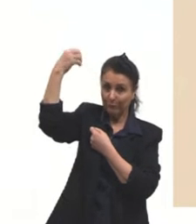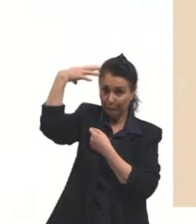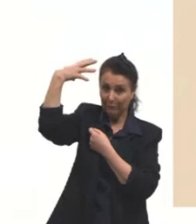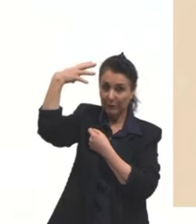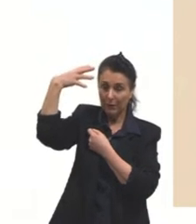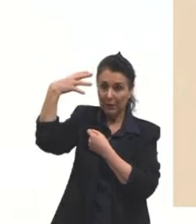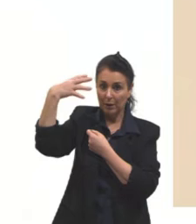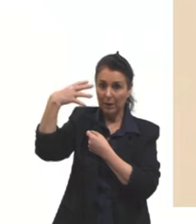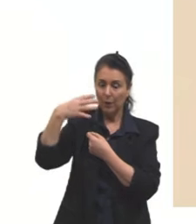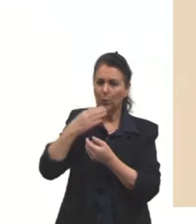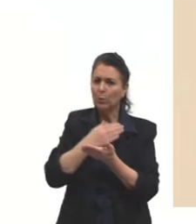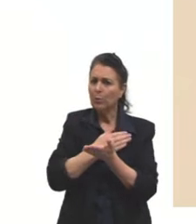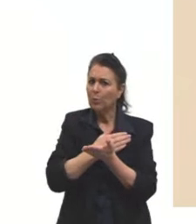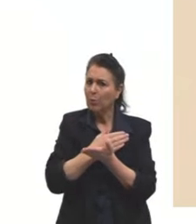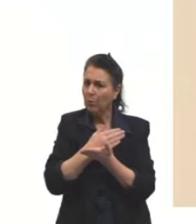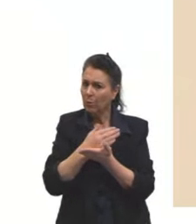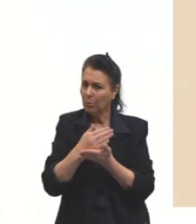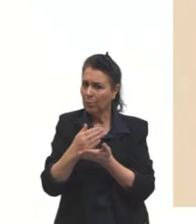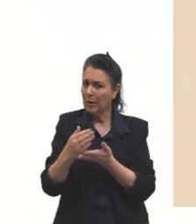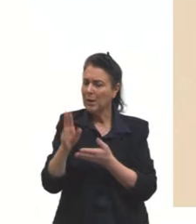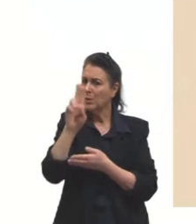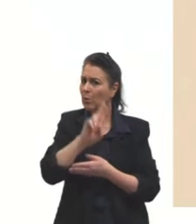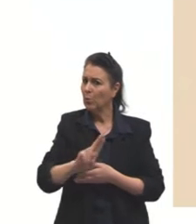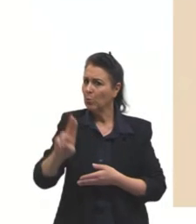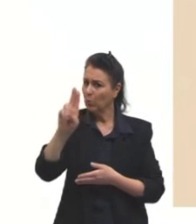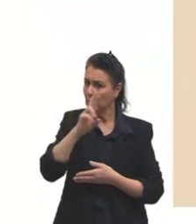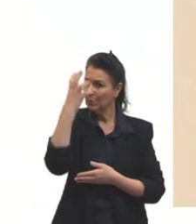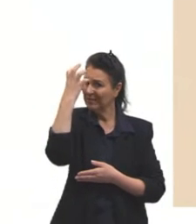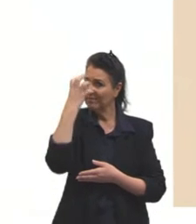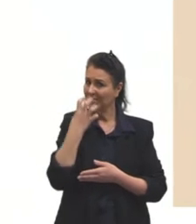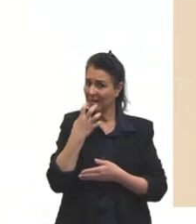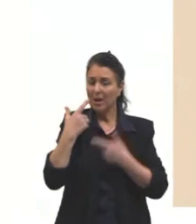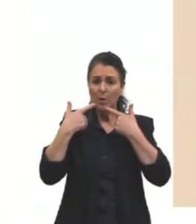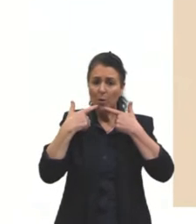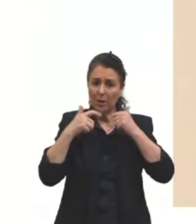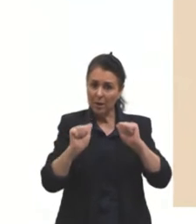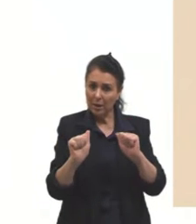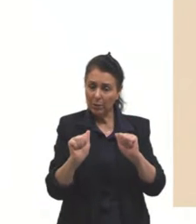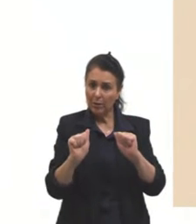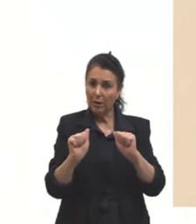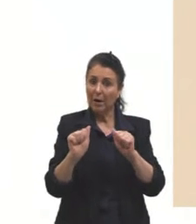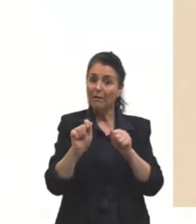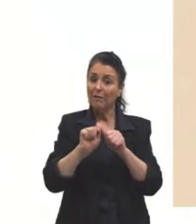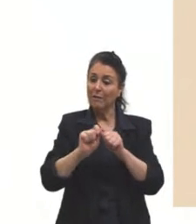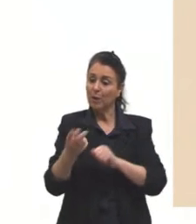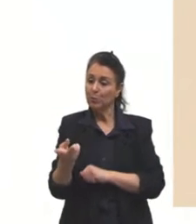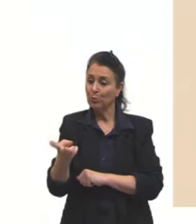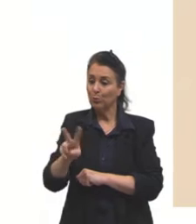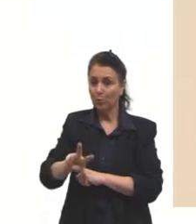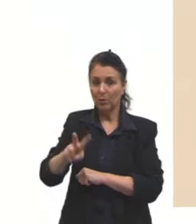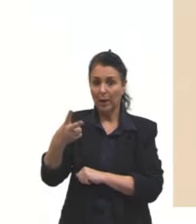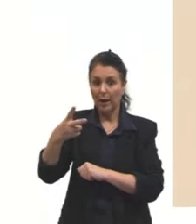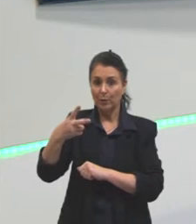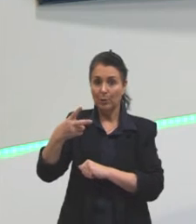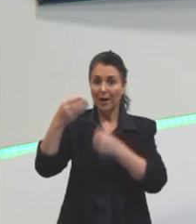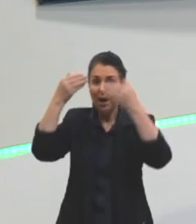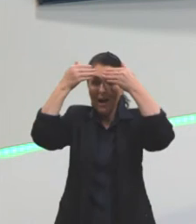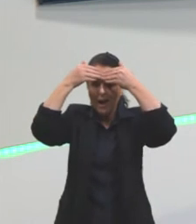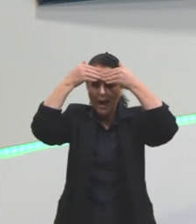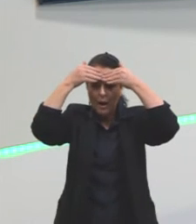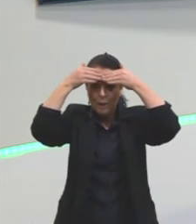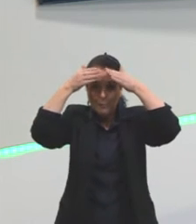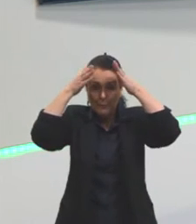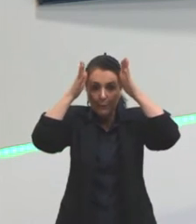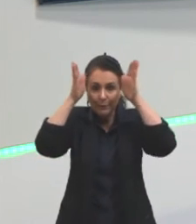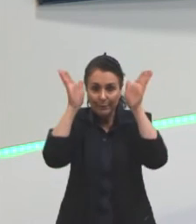começa a questionar os usos da língua, a gente faz o oposto. A gente abre a cabeça para que a gente possa